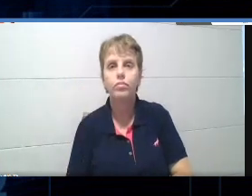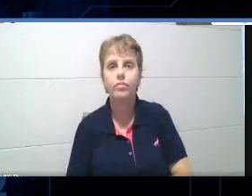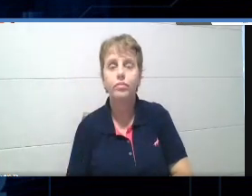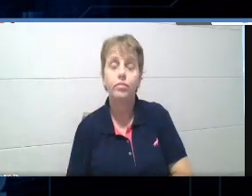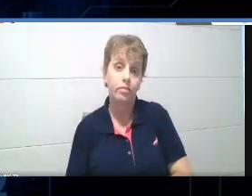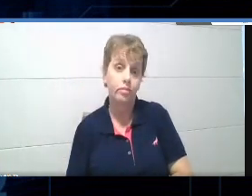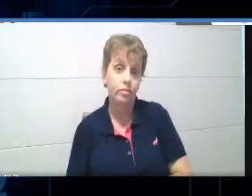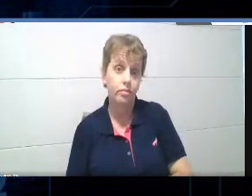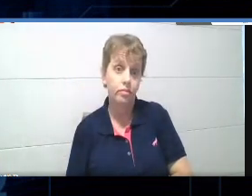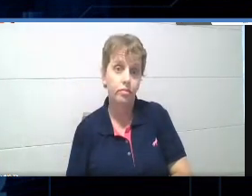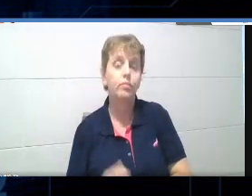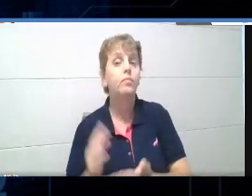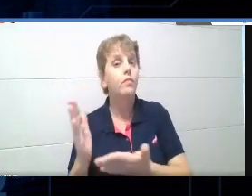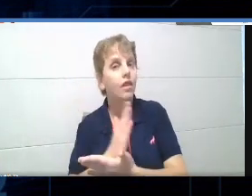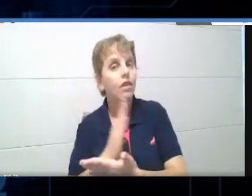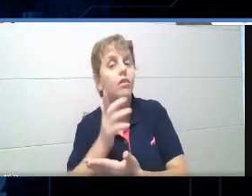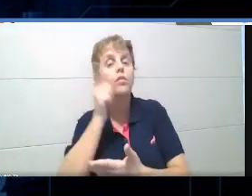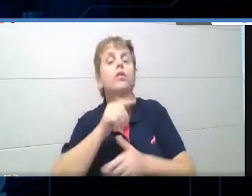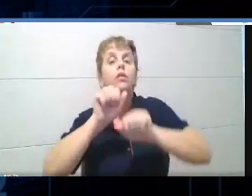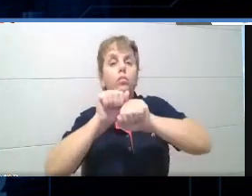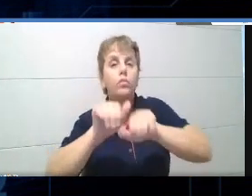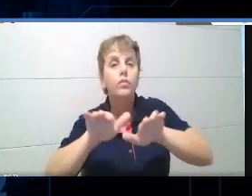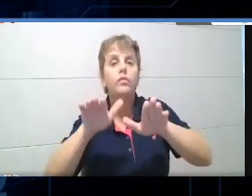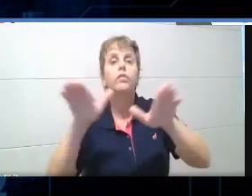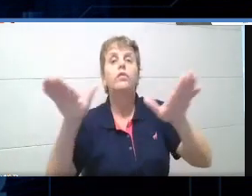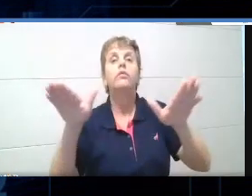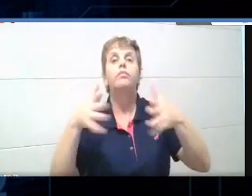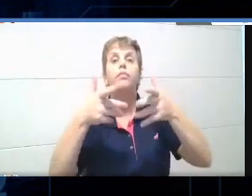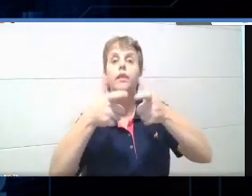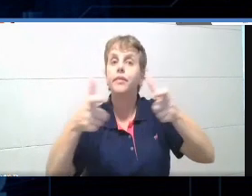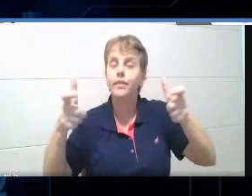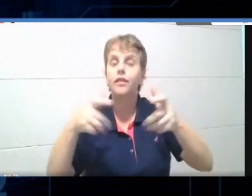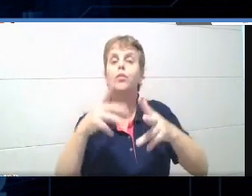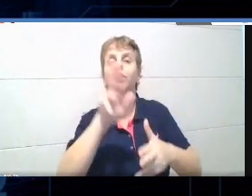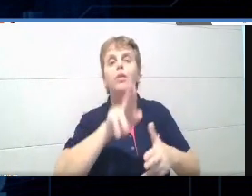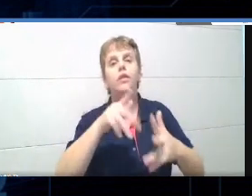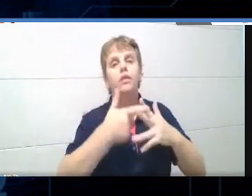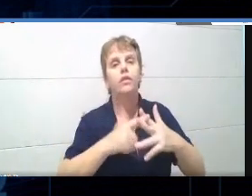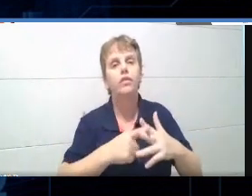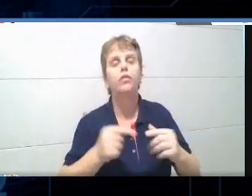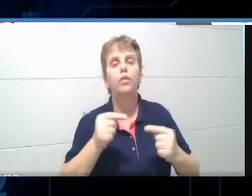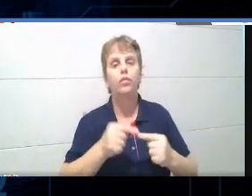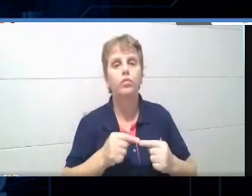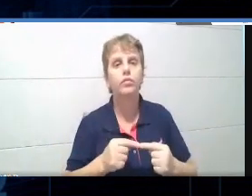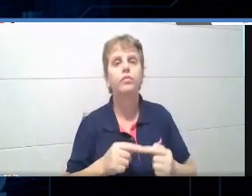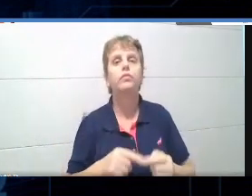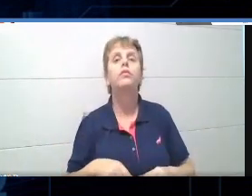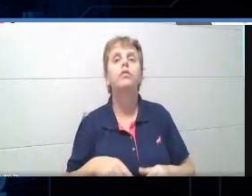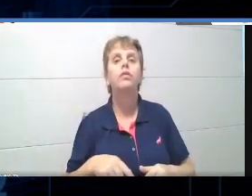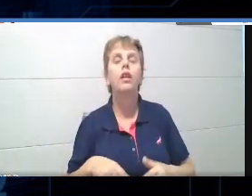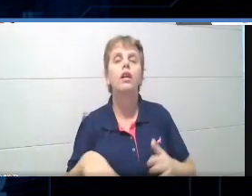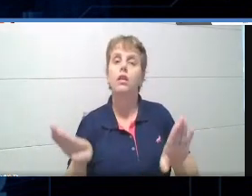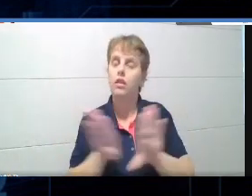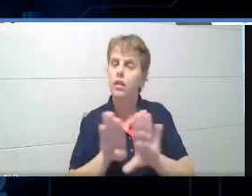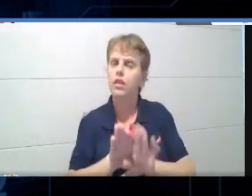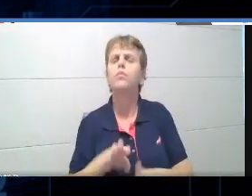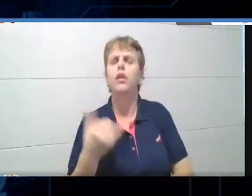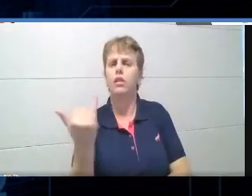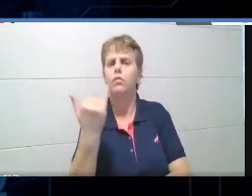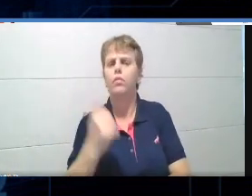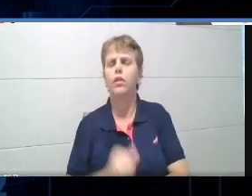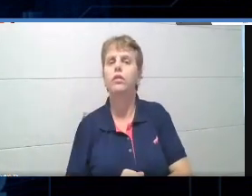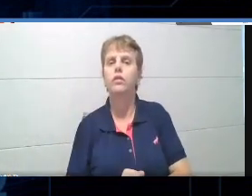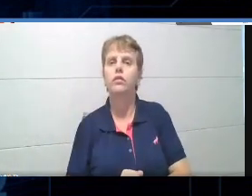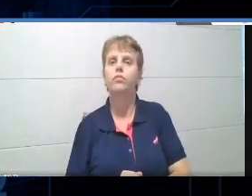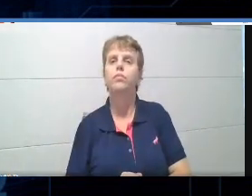mais ampla, com as ferramentas adequadas para esse aluno, né, outra coisa importante é que permite olhar o